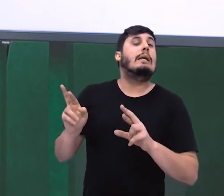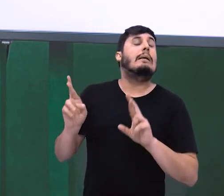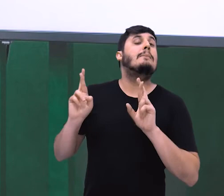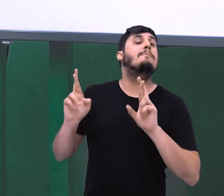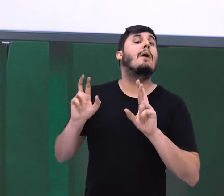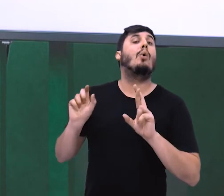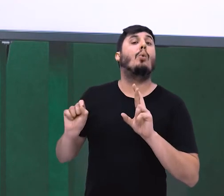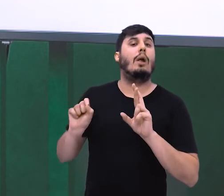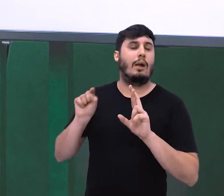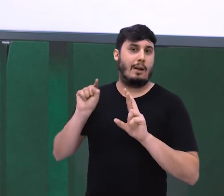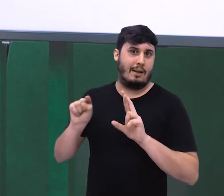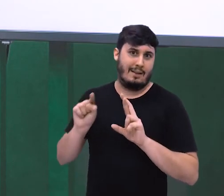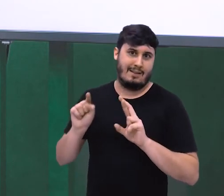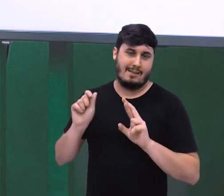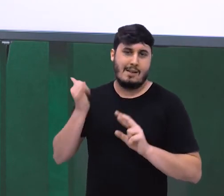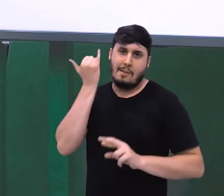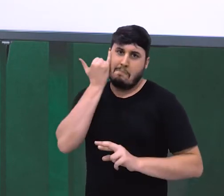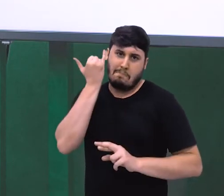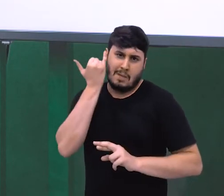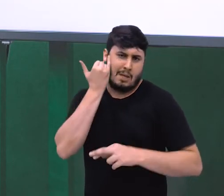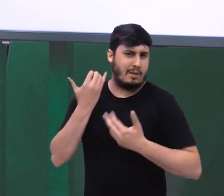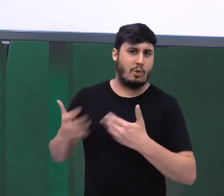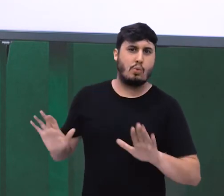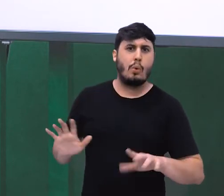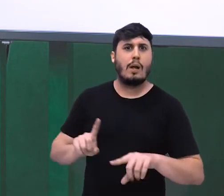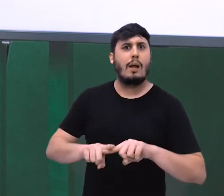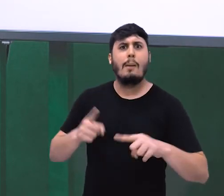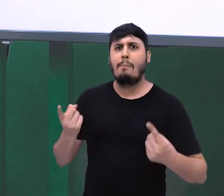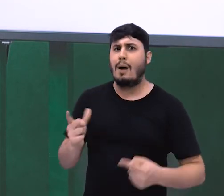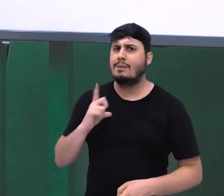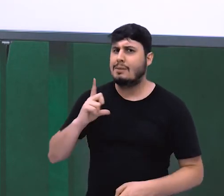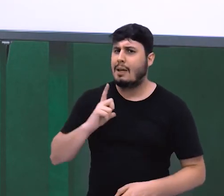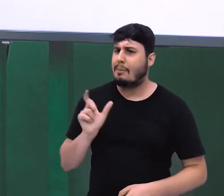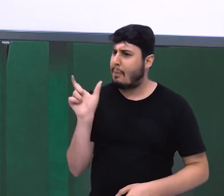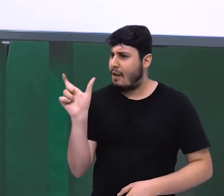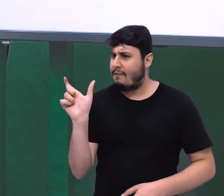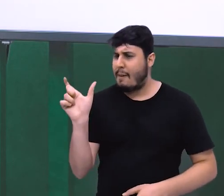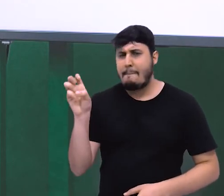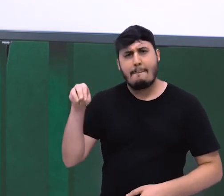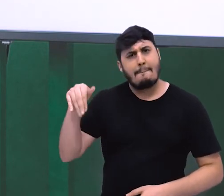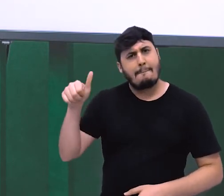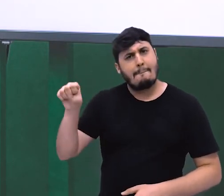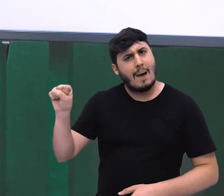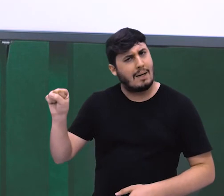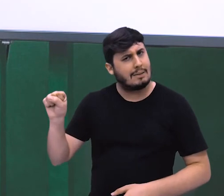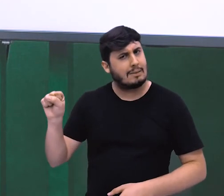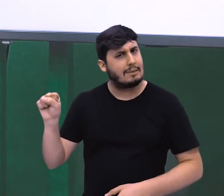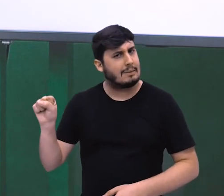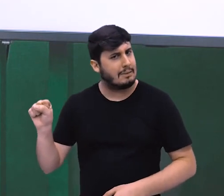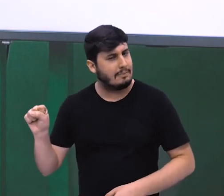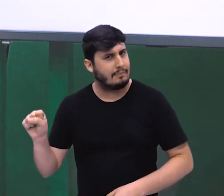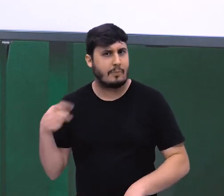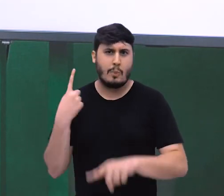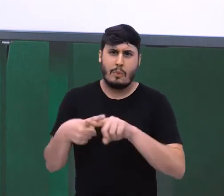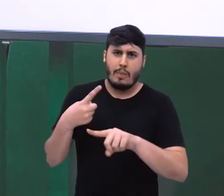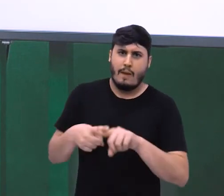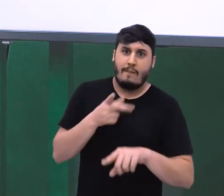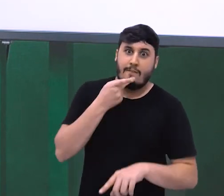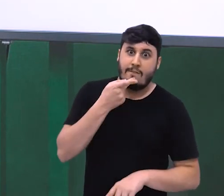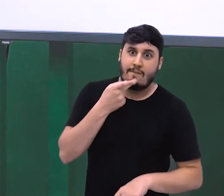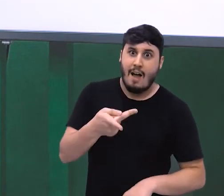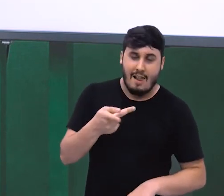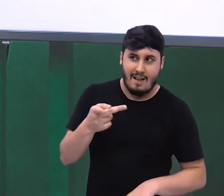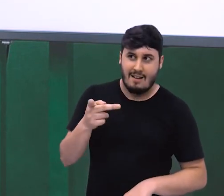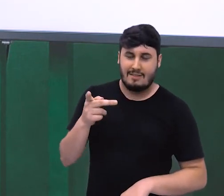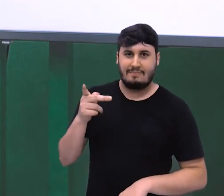o mas, trazendo essa quebra de expectativa. Porque primeiro ele fala que a preguiça é a mãe. Então, ele